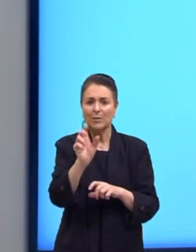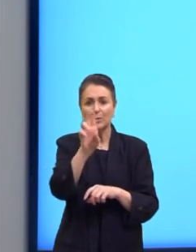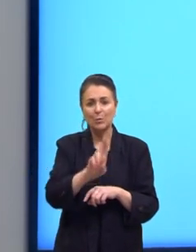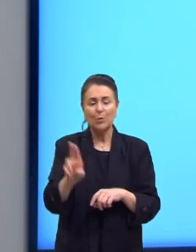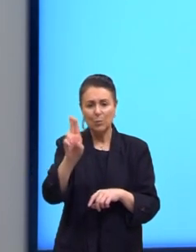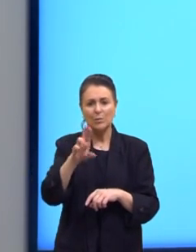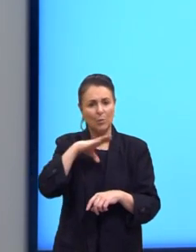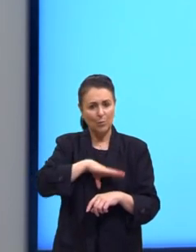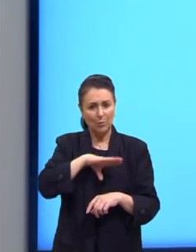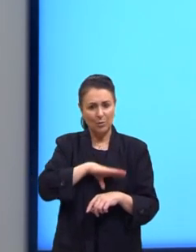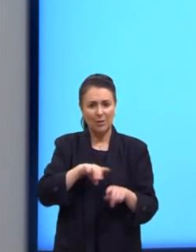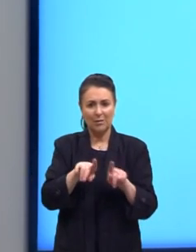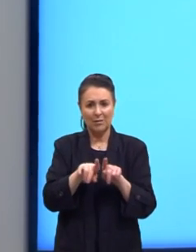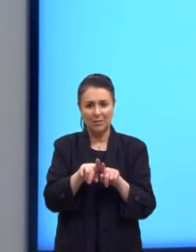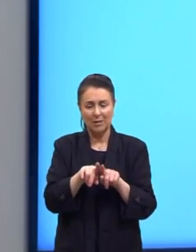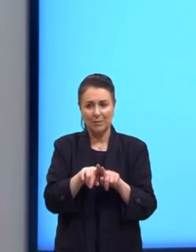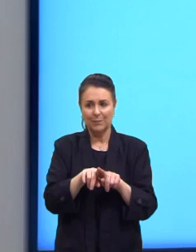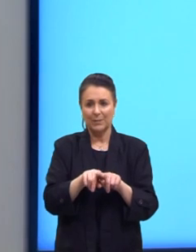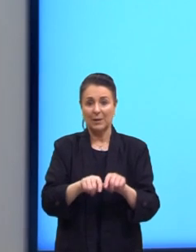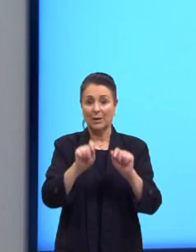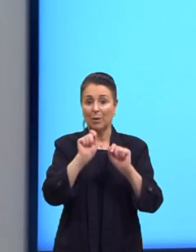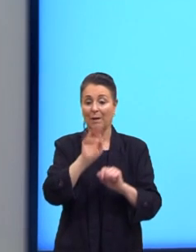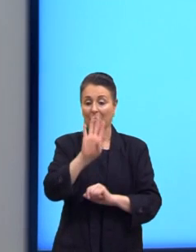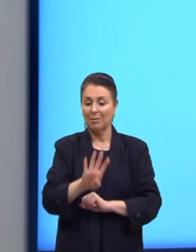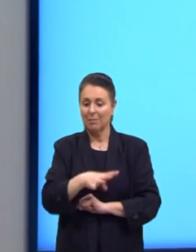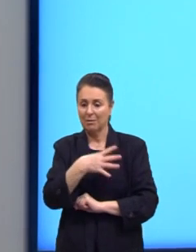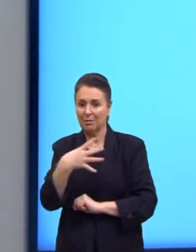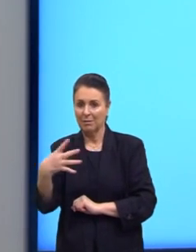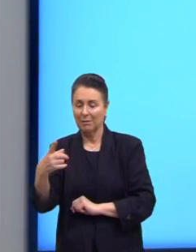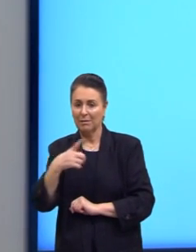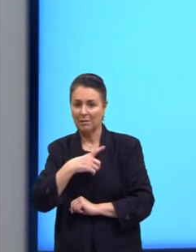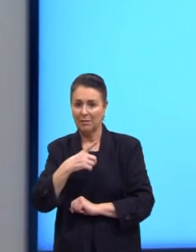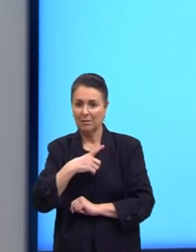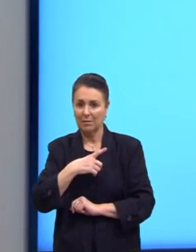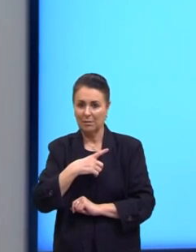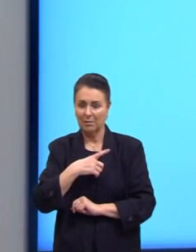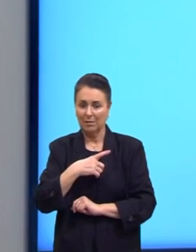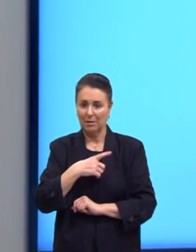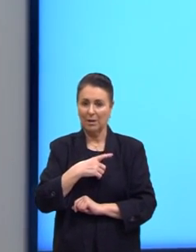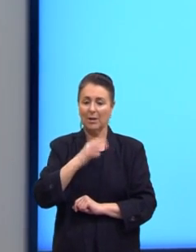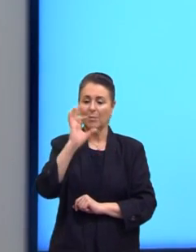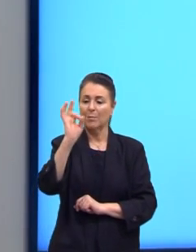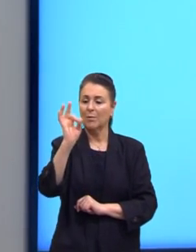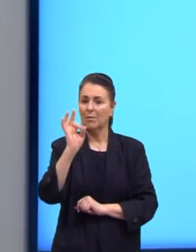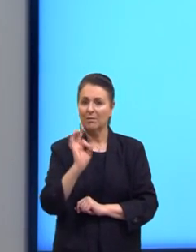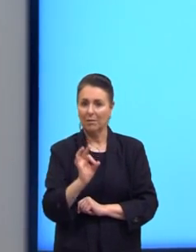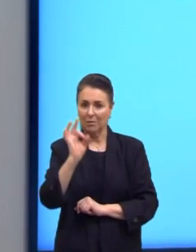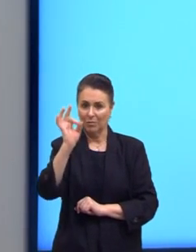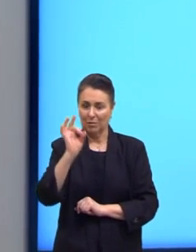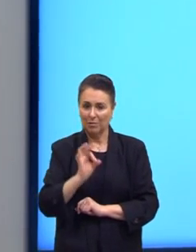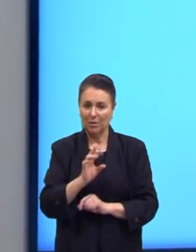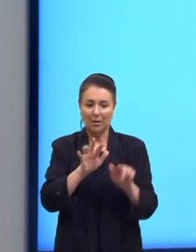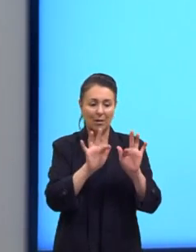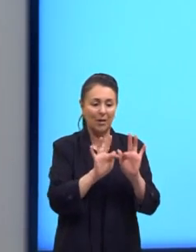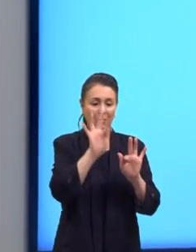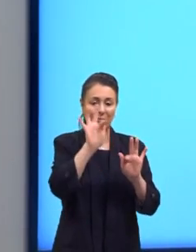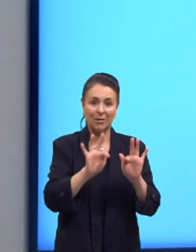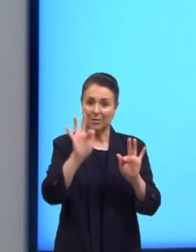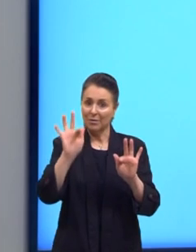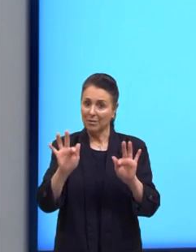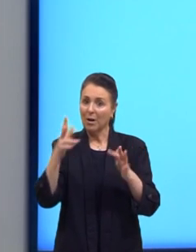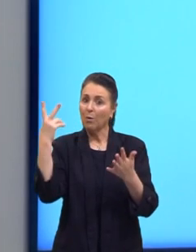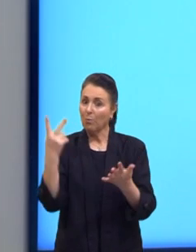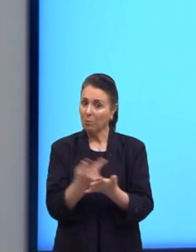só. Nessa tabela aqui, vocês têm a porcentagem, vamos dizer assim, de frequência das coisas.